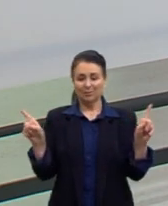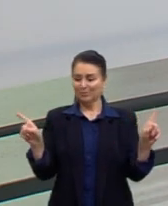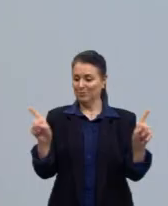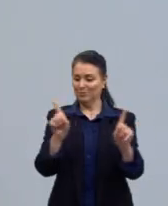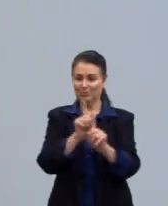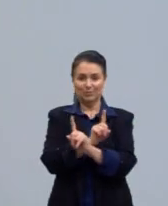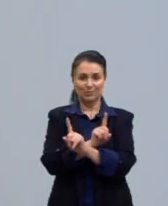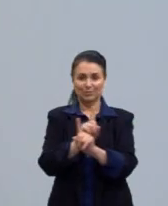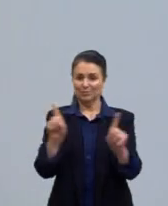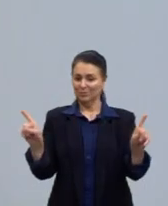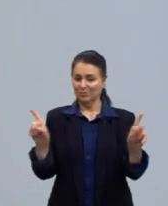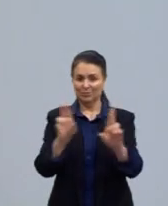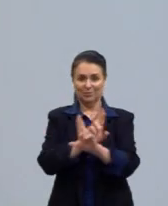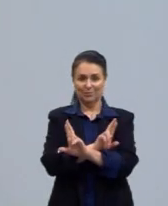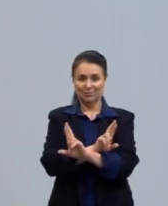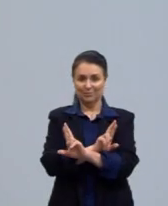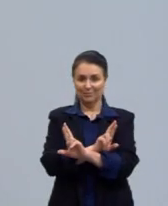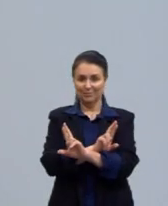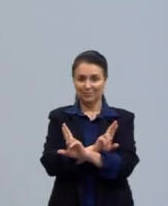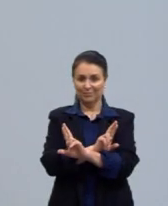si. Beleza?